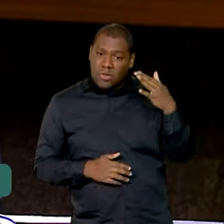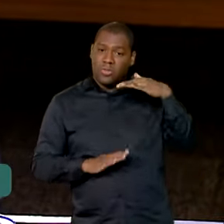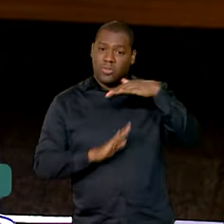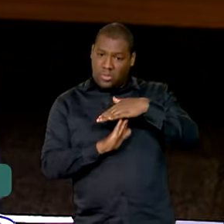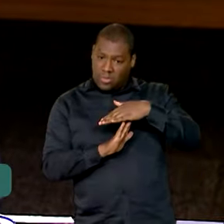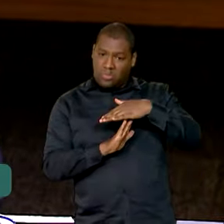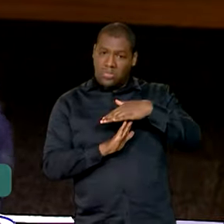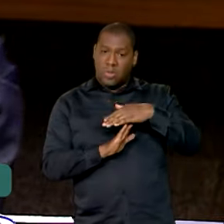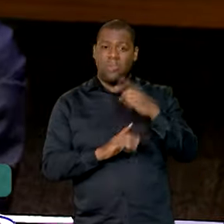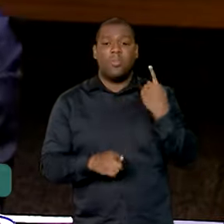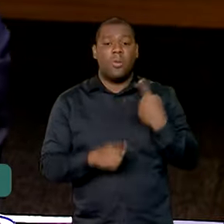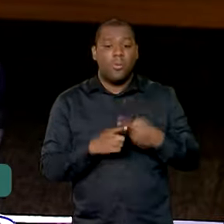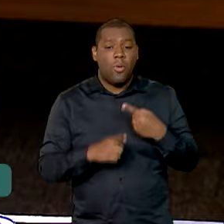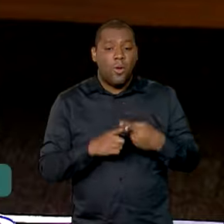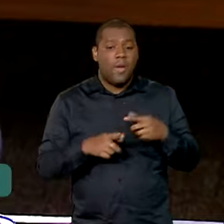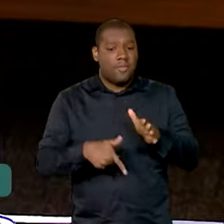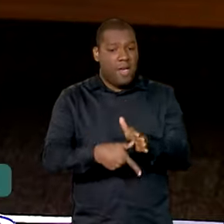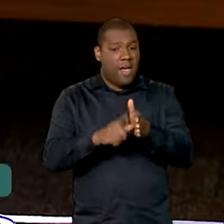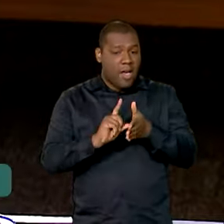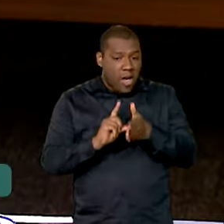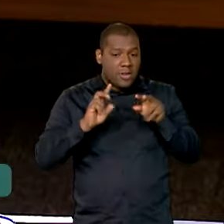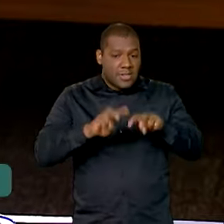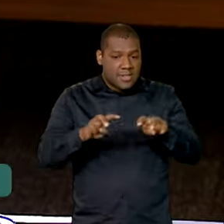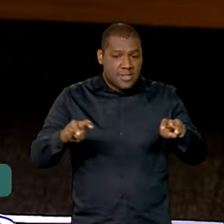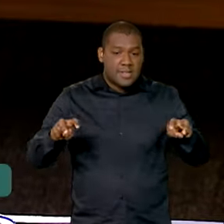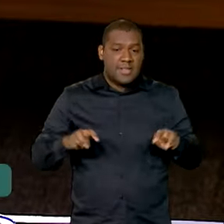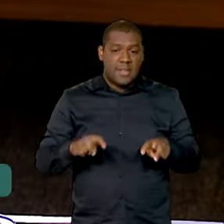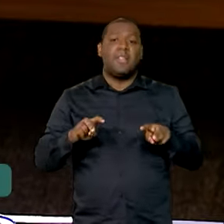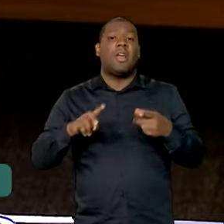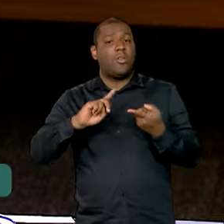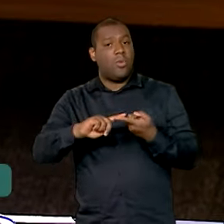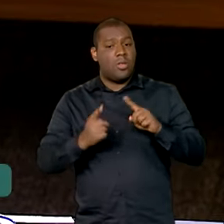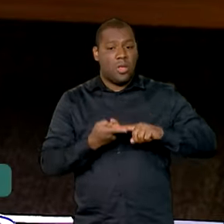negociar. E cada empresário diga o que vai fazer.